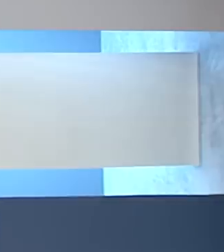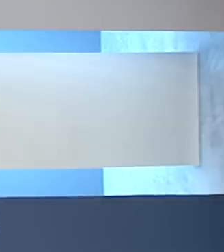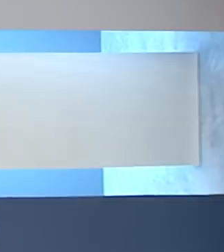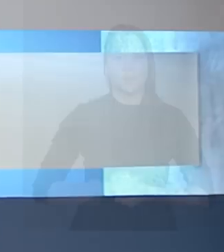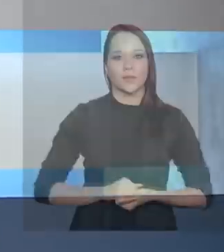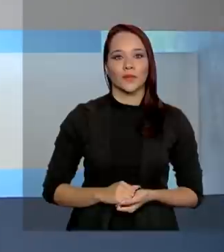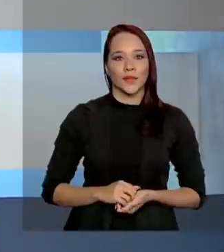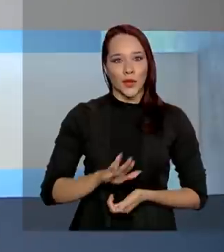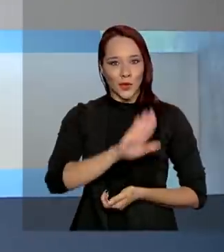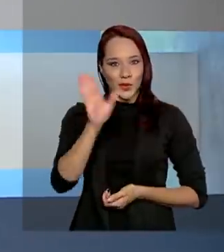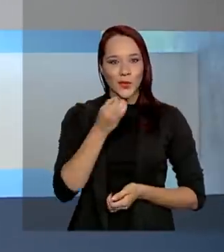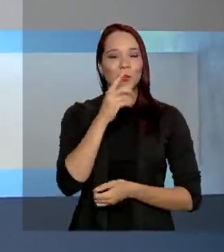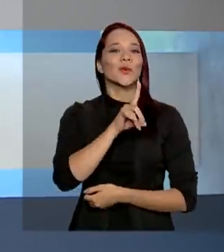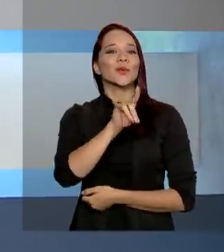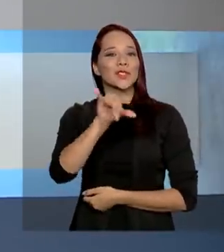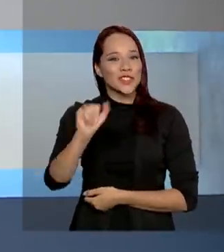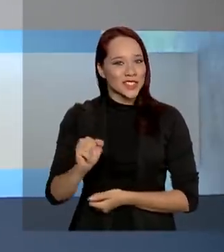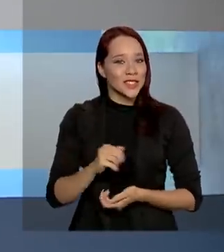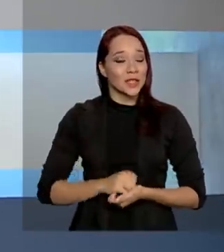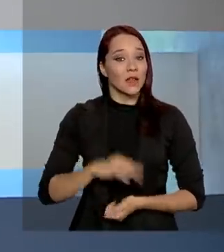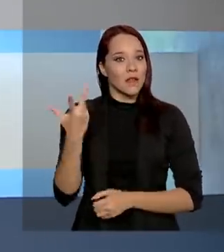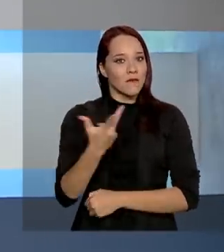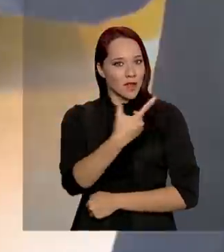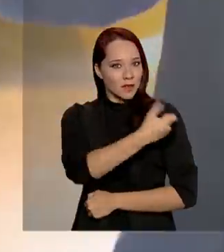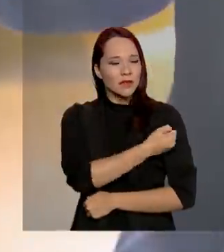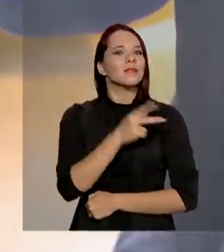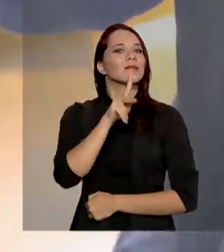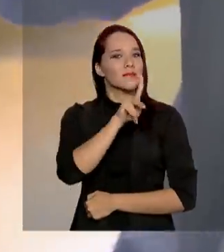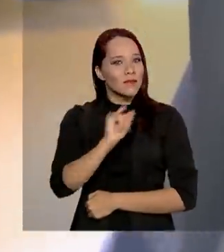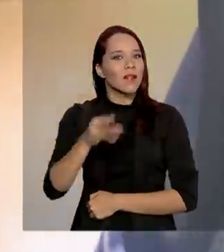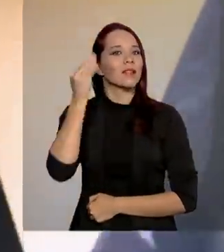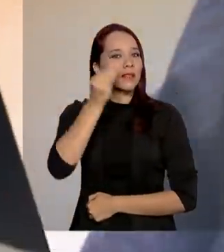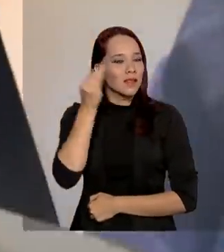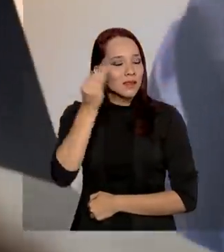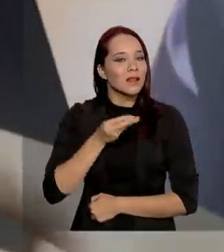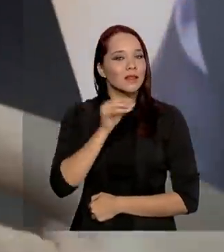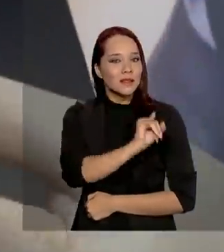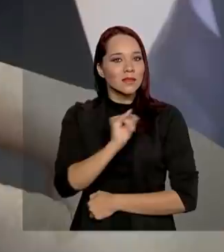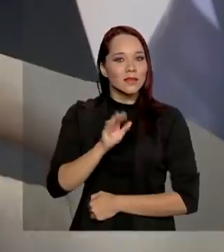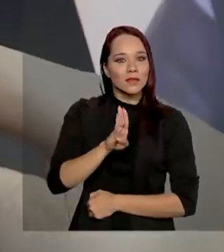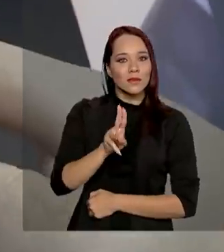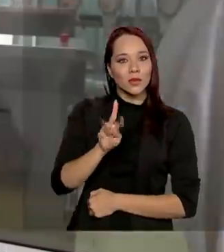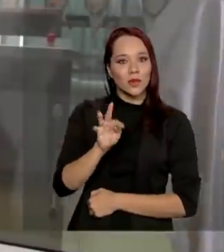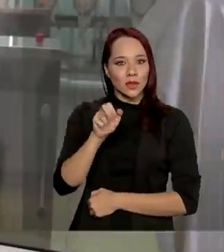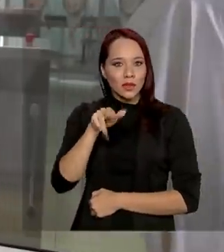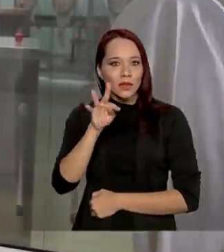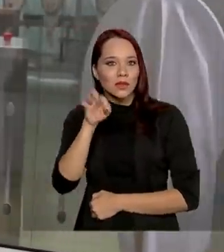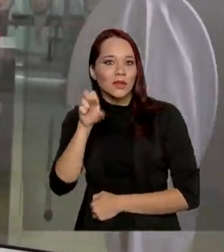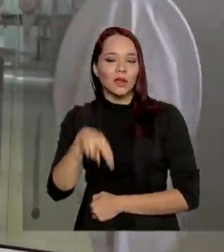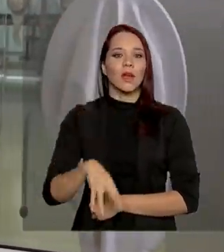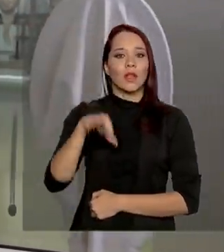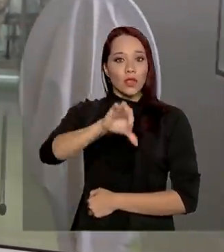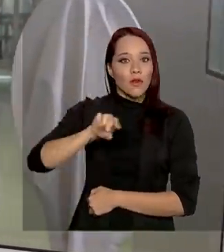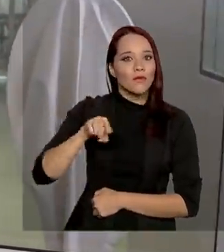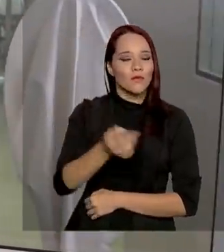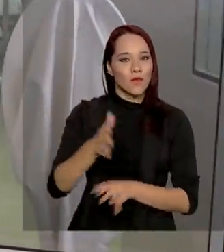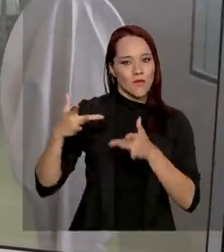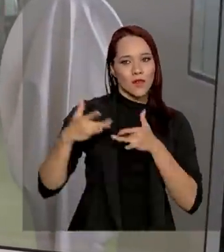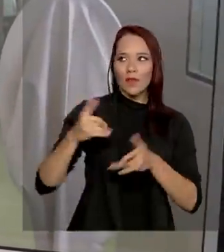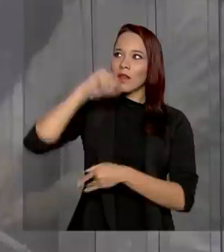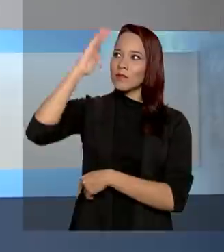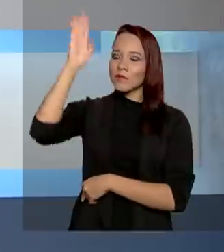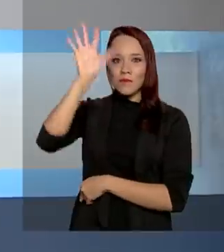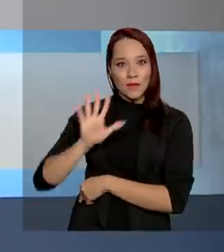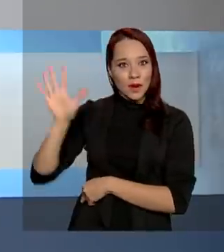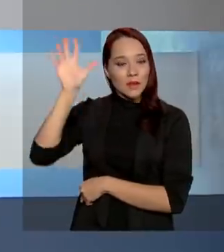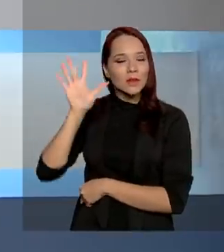Olá, bom dia! Vacina vai ser testada pelo Instituto Butantan em 9 mil voluntários de todo o